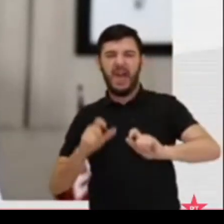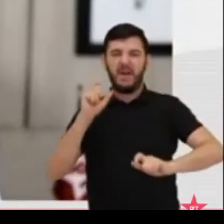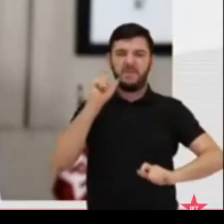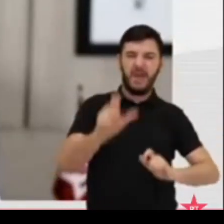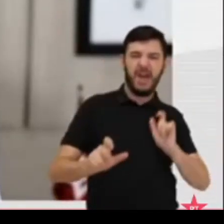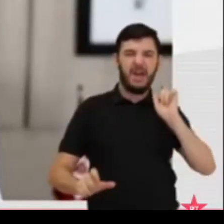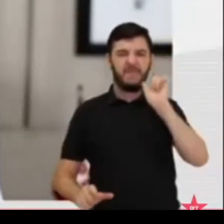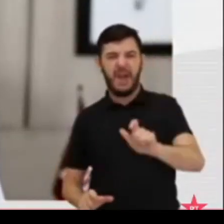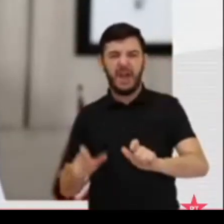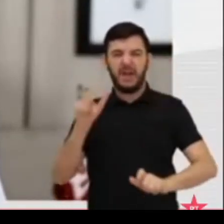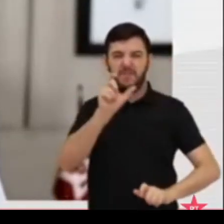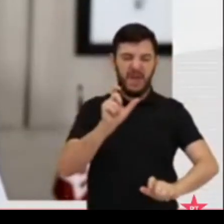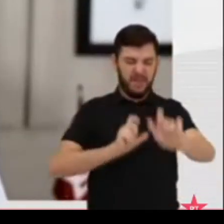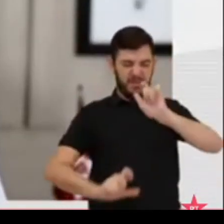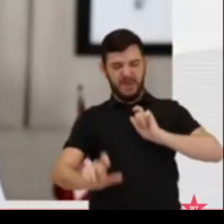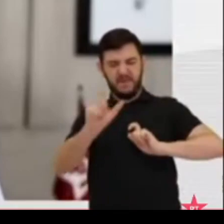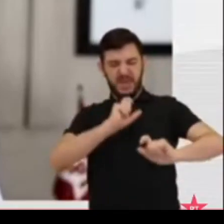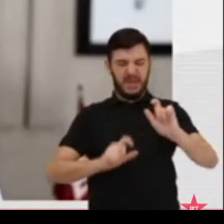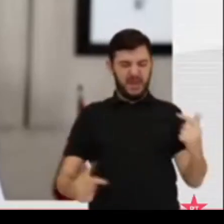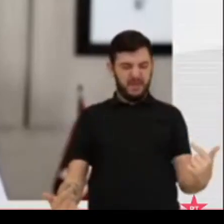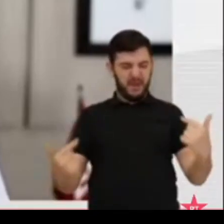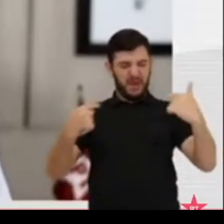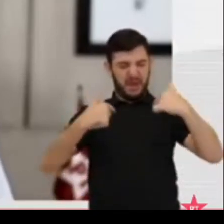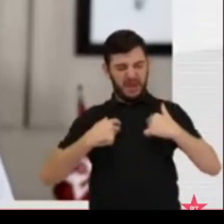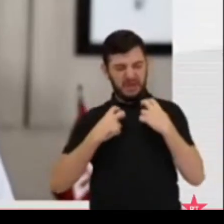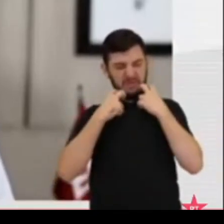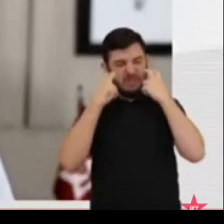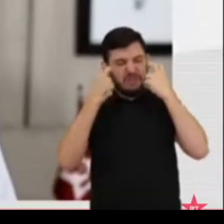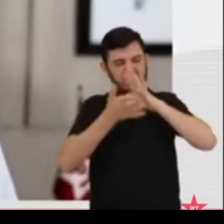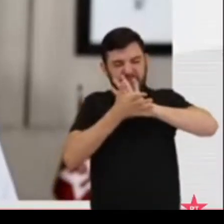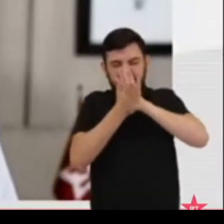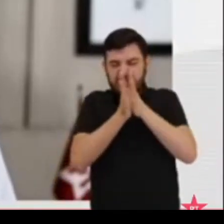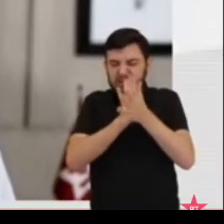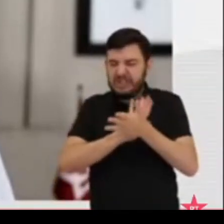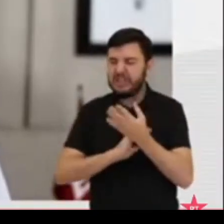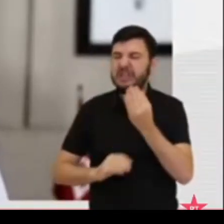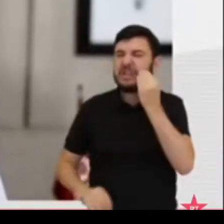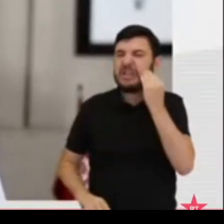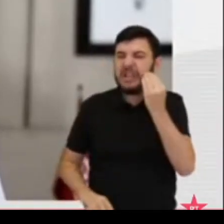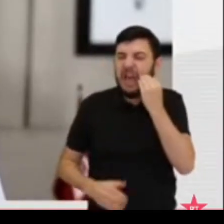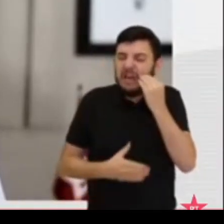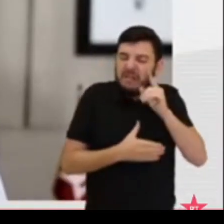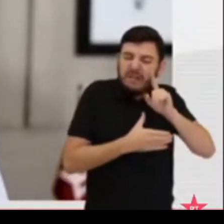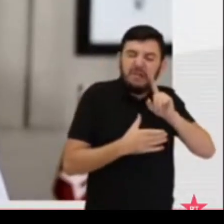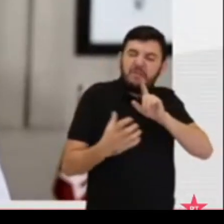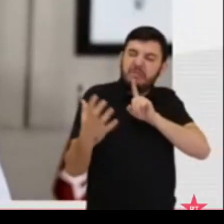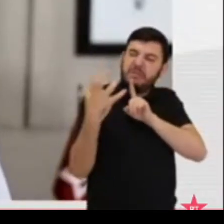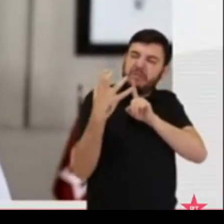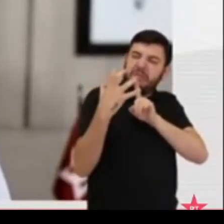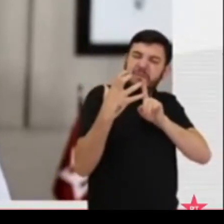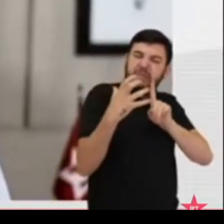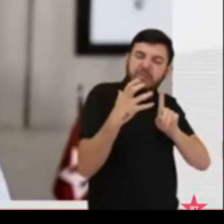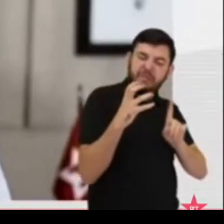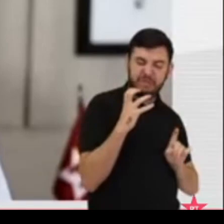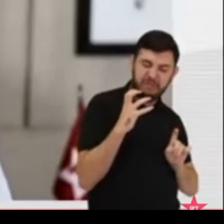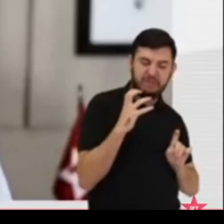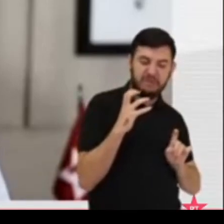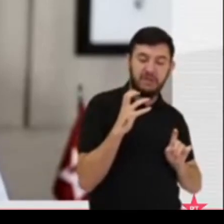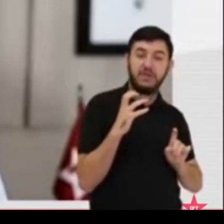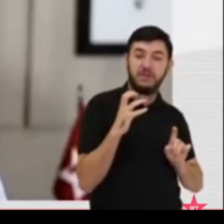constrangiam, que tentavam intimidá-lo, você disse com todas as letras o que eles de fato eram.